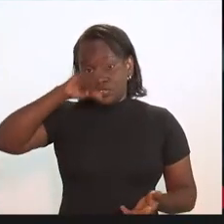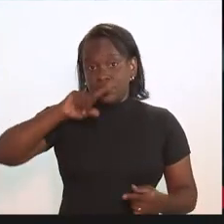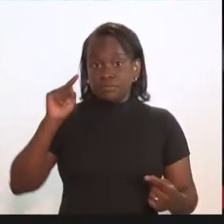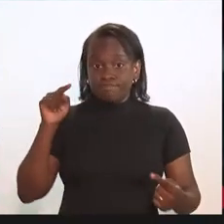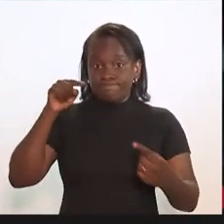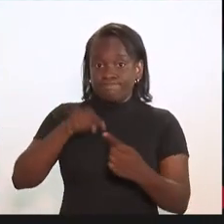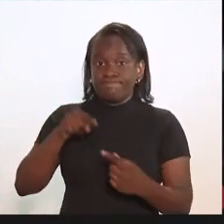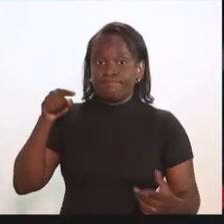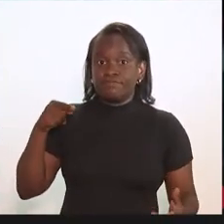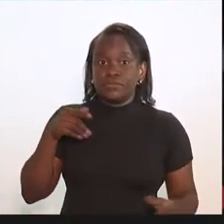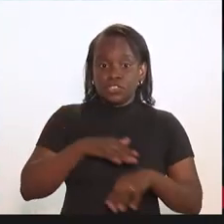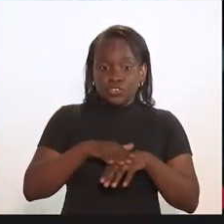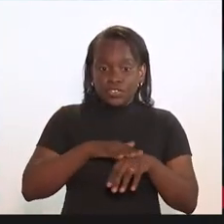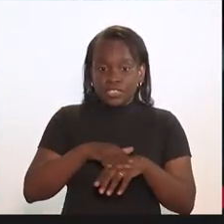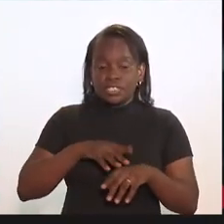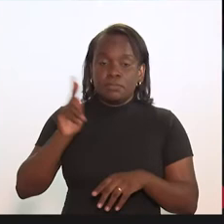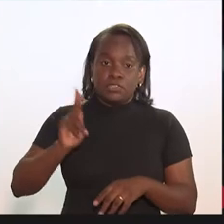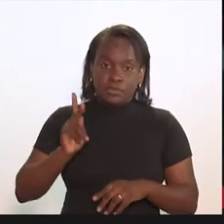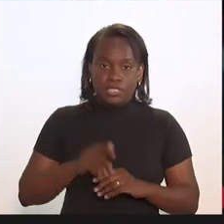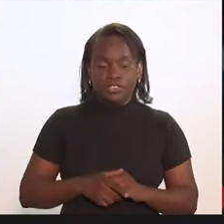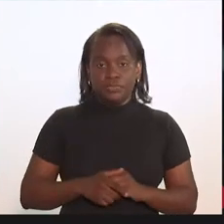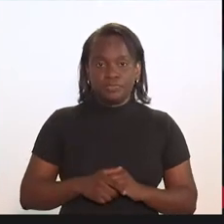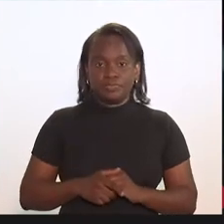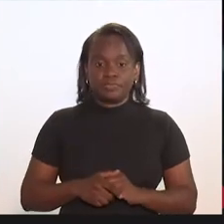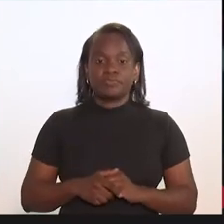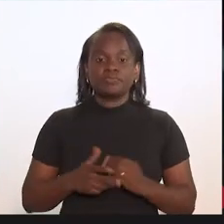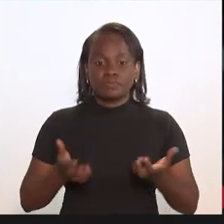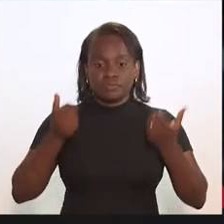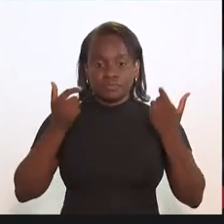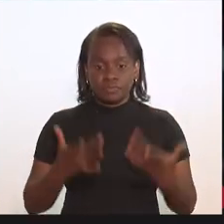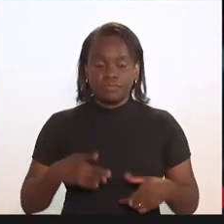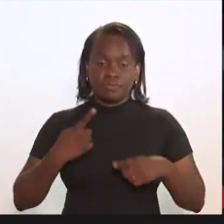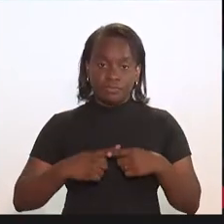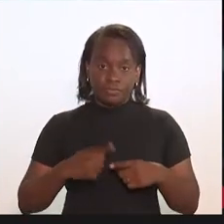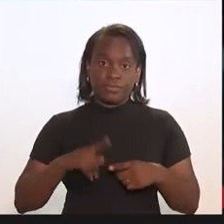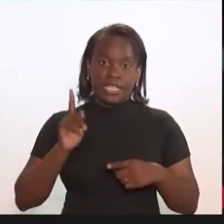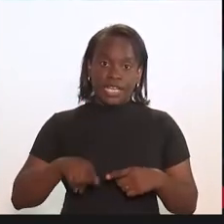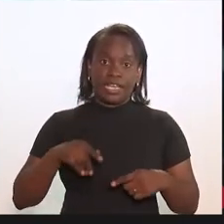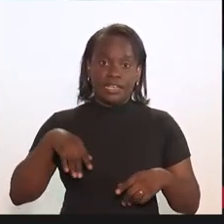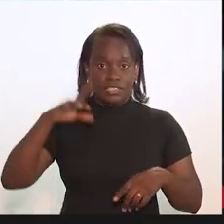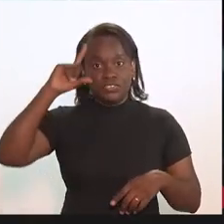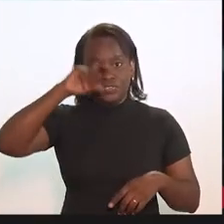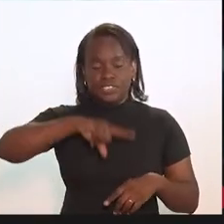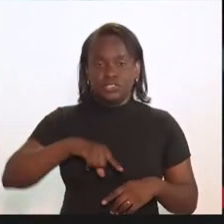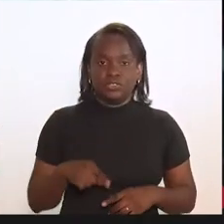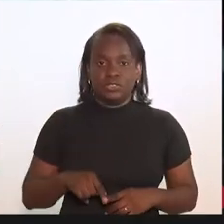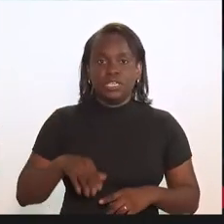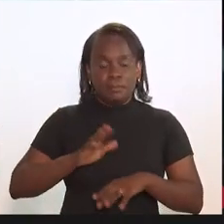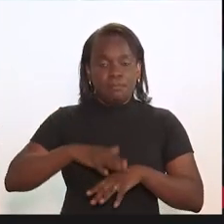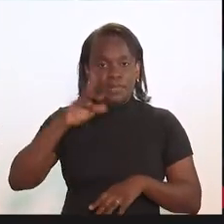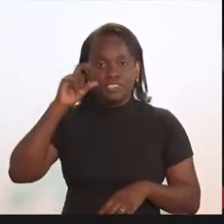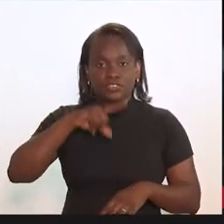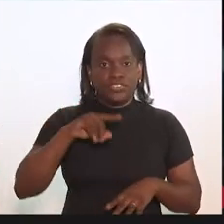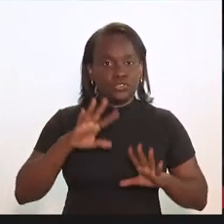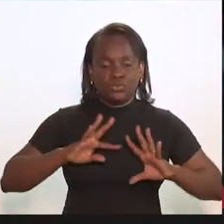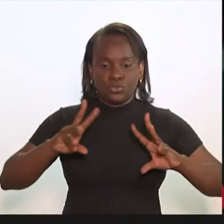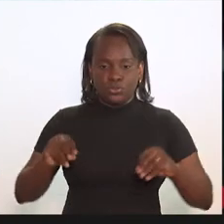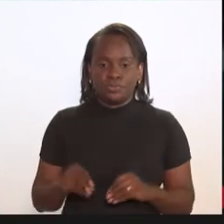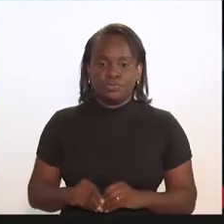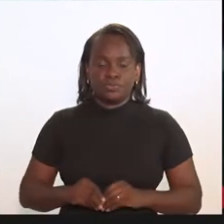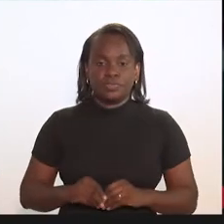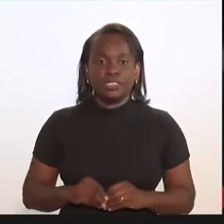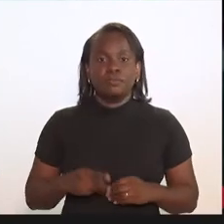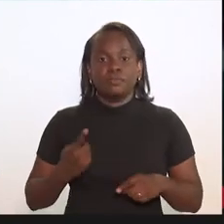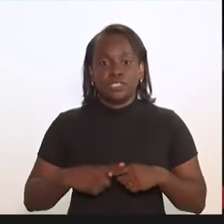difícil missão de conversar com a Petrobras. Eu falo isso porque essa é a missão árdua, essa é a mais difícil de